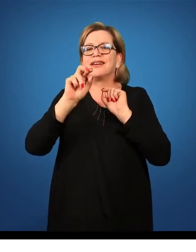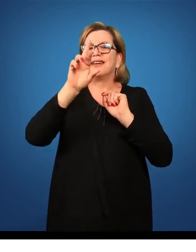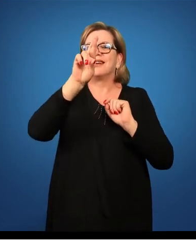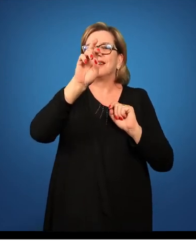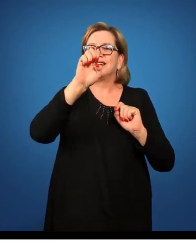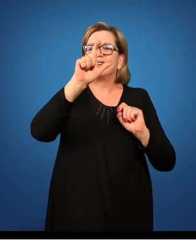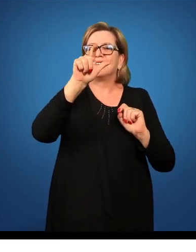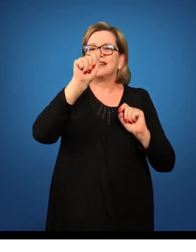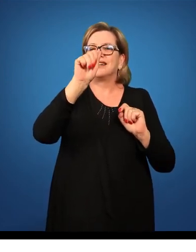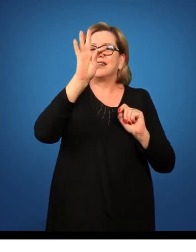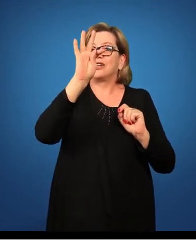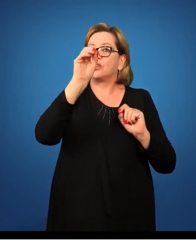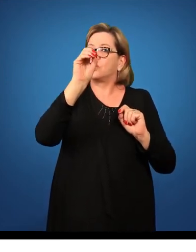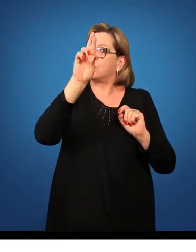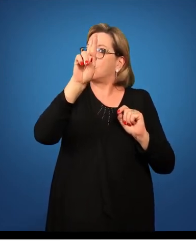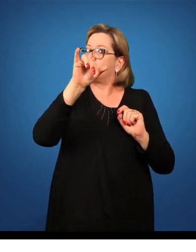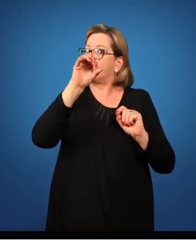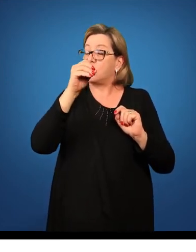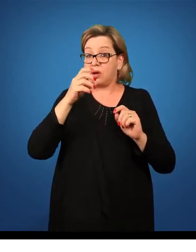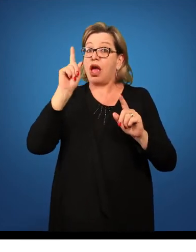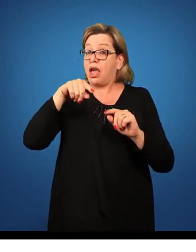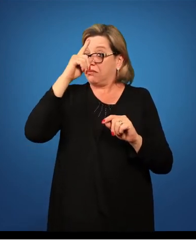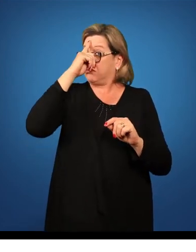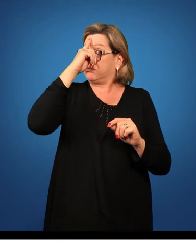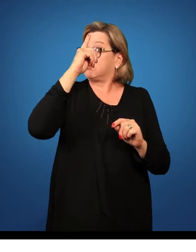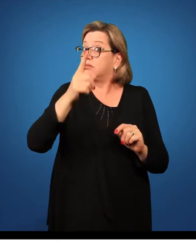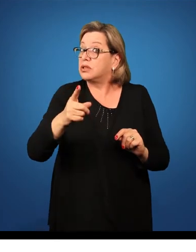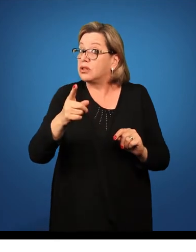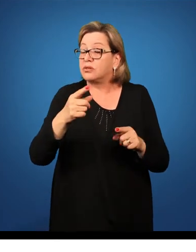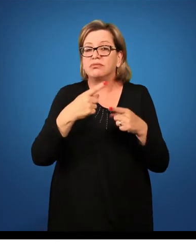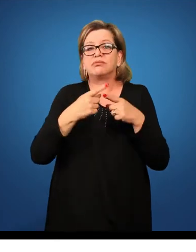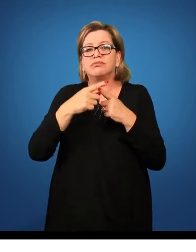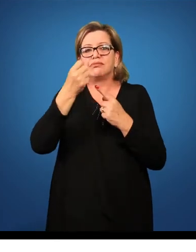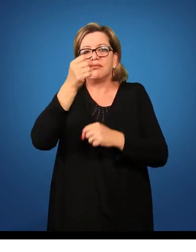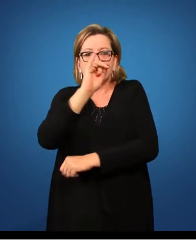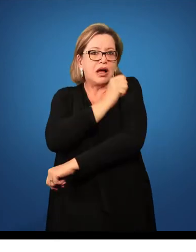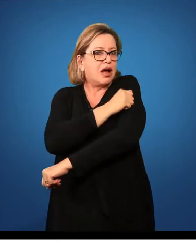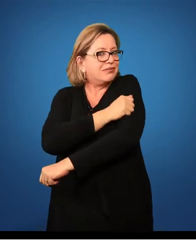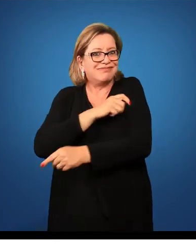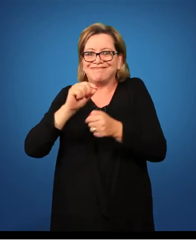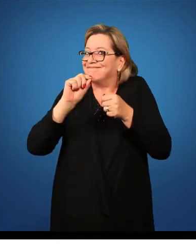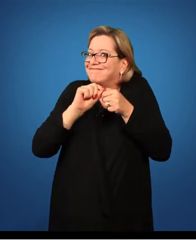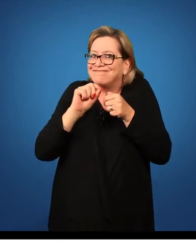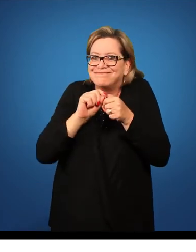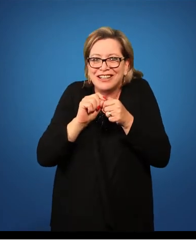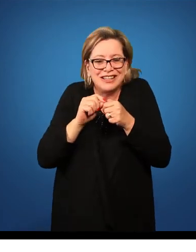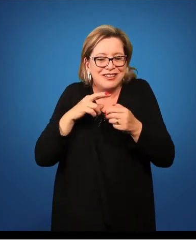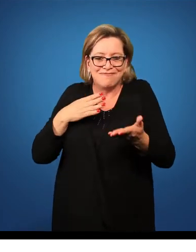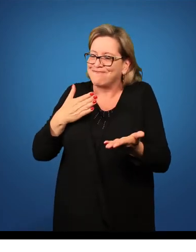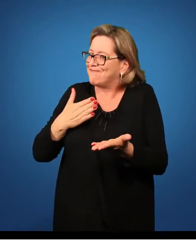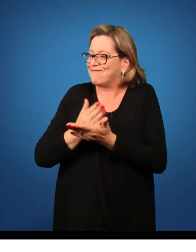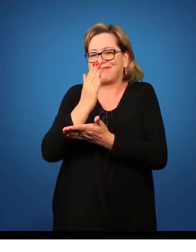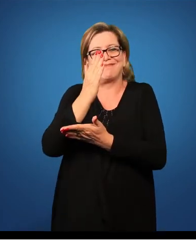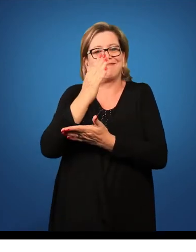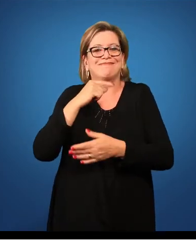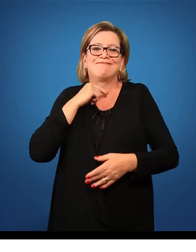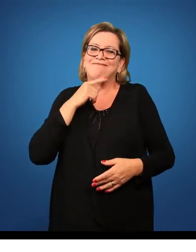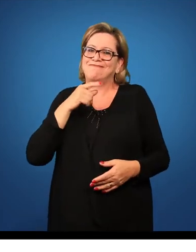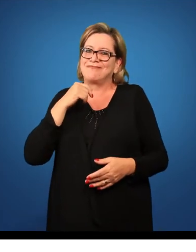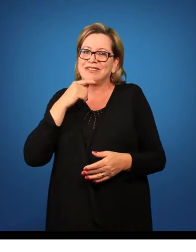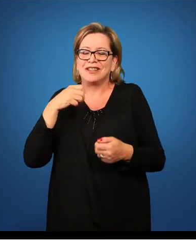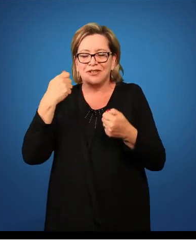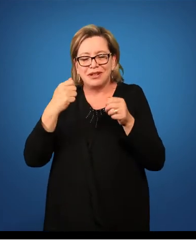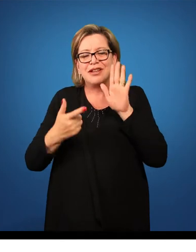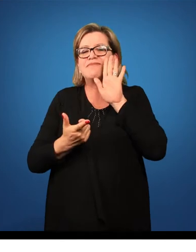obrigatório. Se o aluno não conclui, ele não consegue aprovação na disciplina. Então, ele precisa fazer,